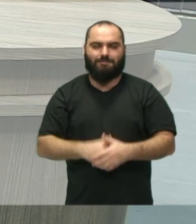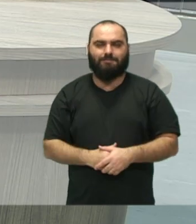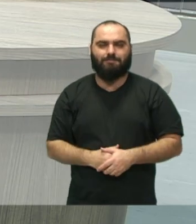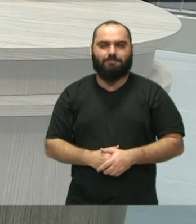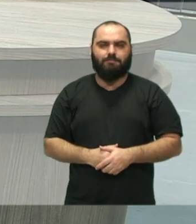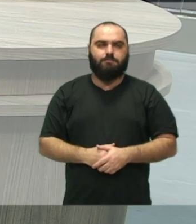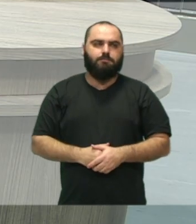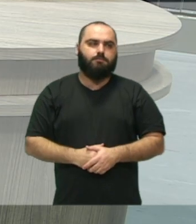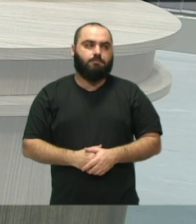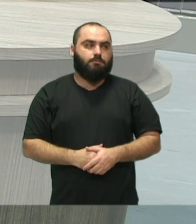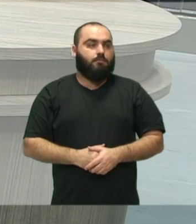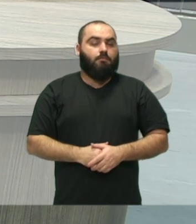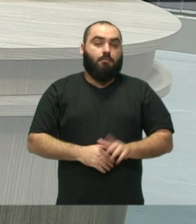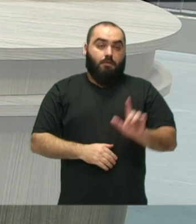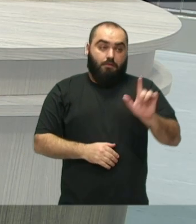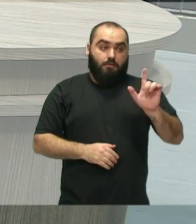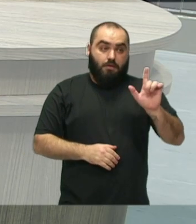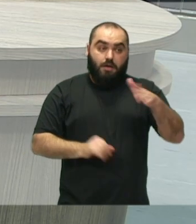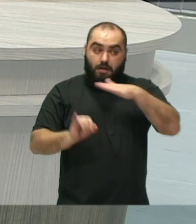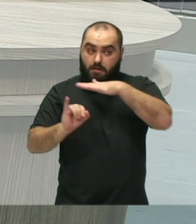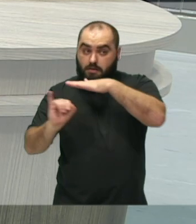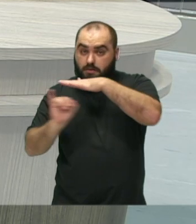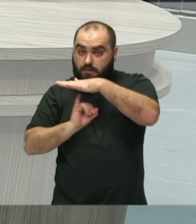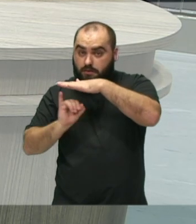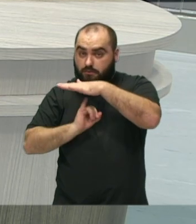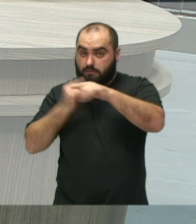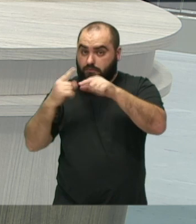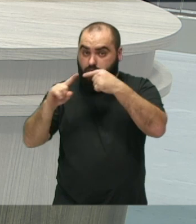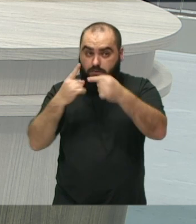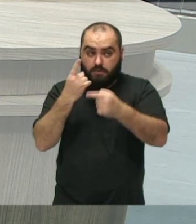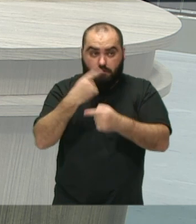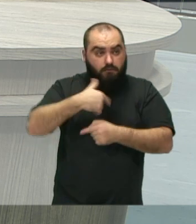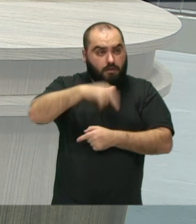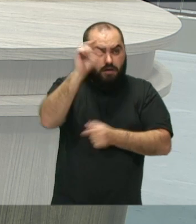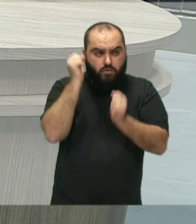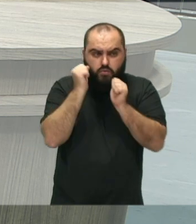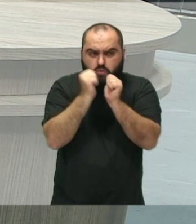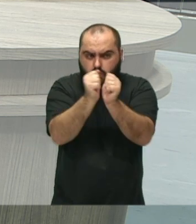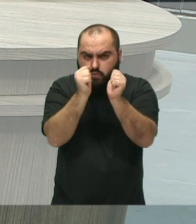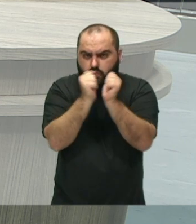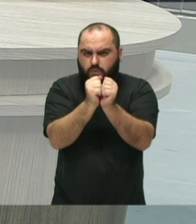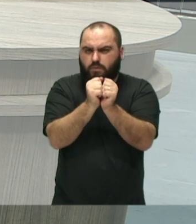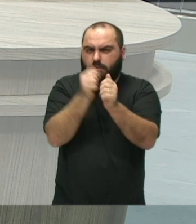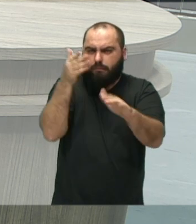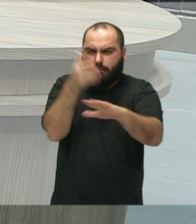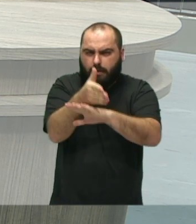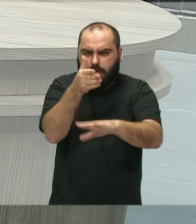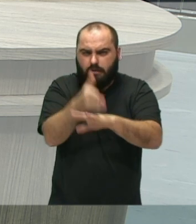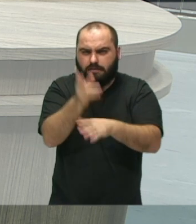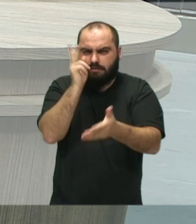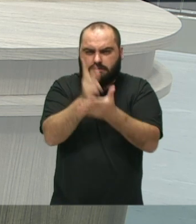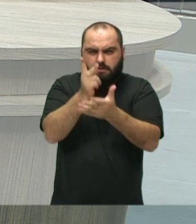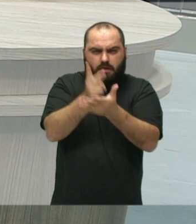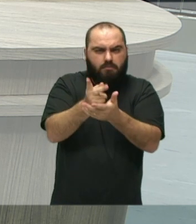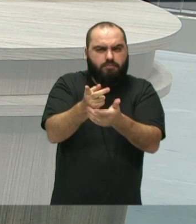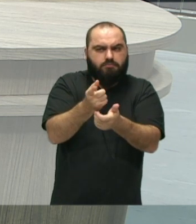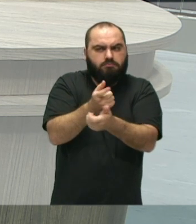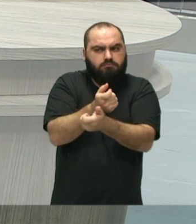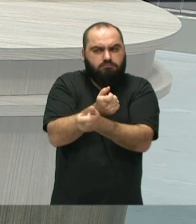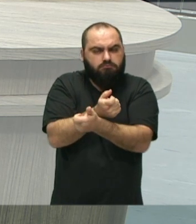conservatório continue envolvido na realização do Festival de Música, pelo menos está acompanhando, promovendo as oficinas,